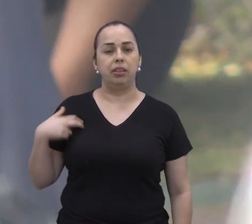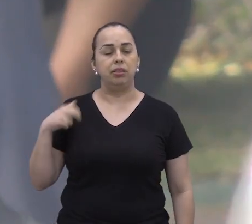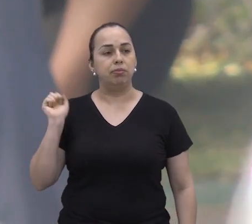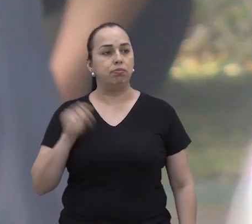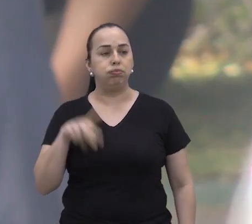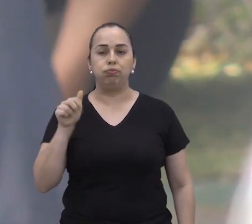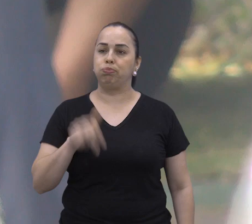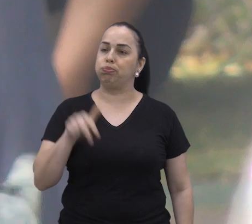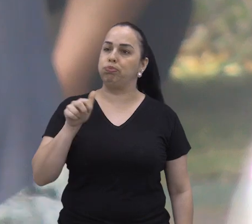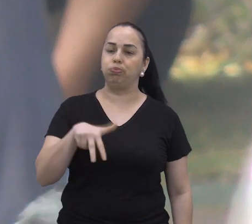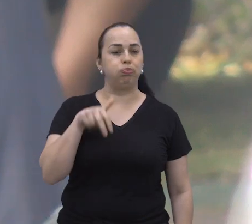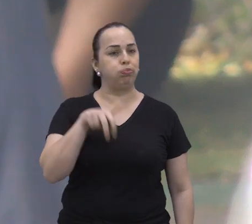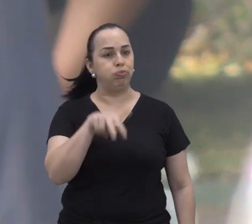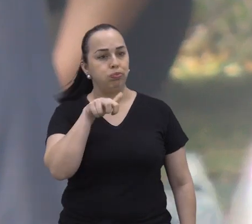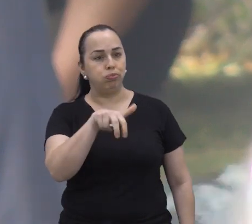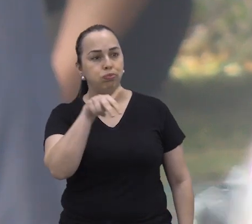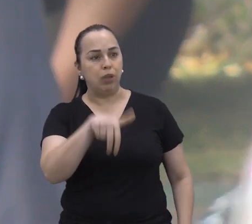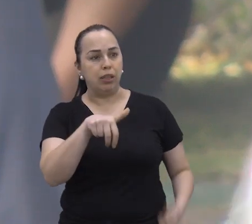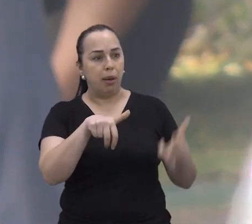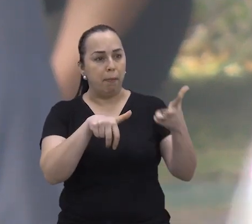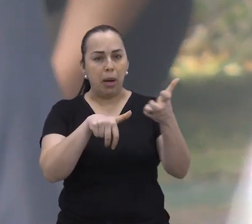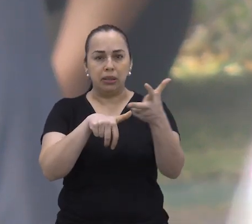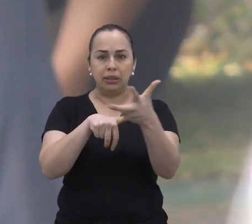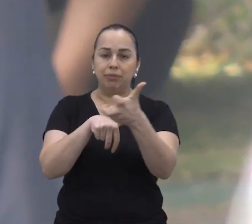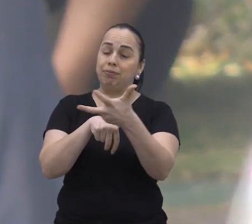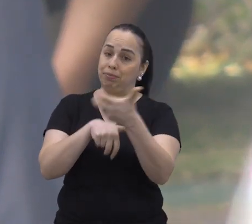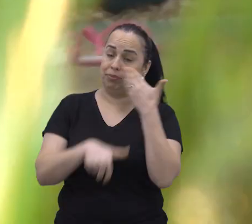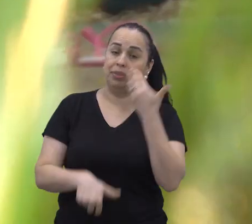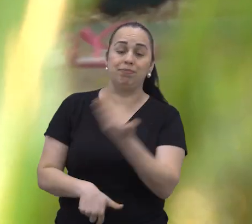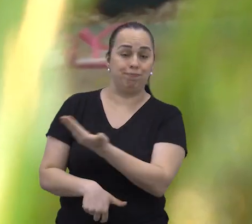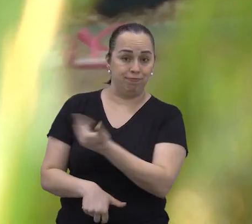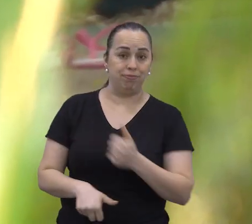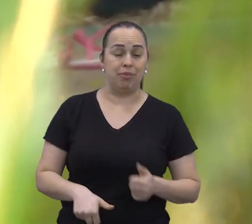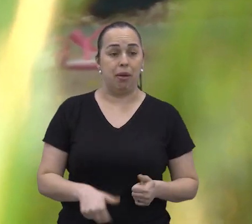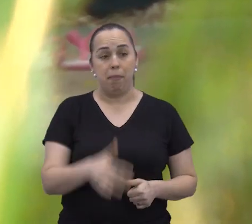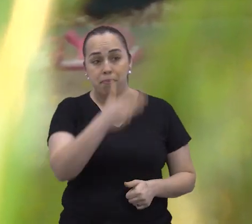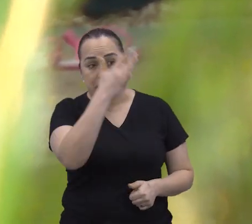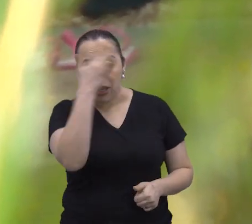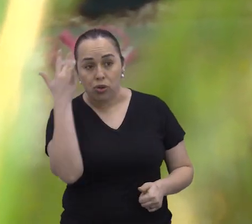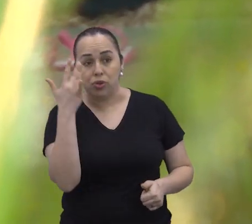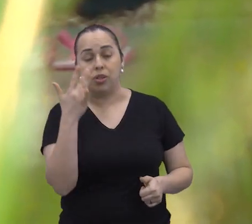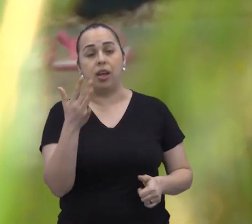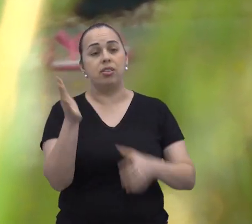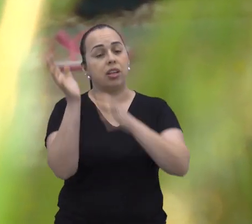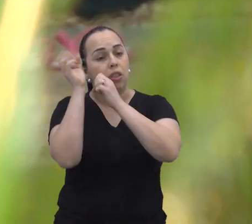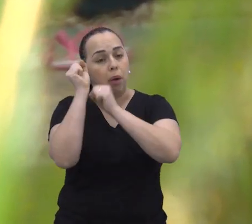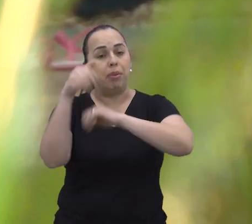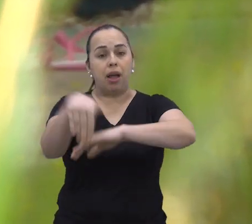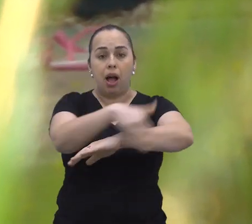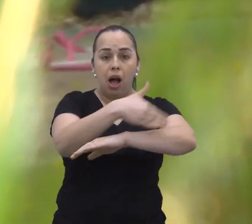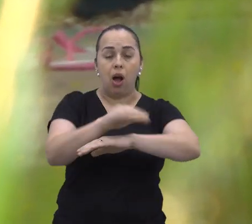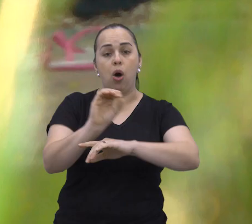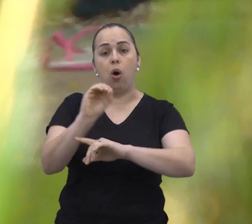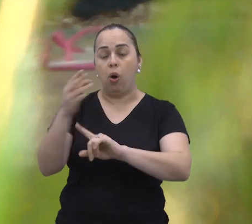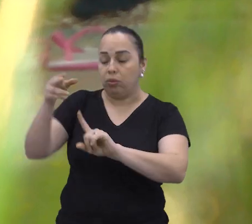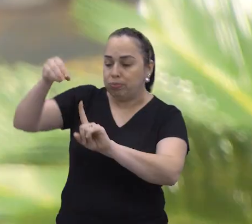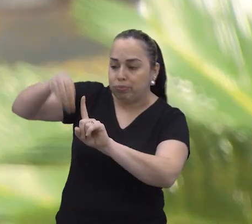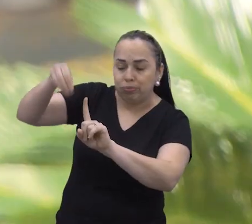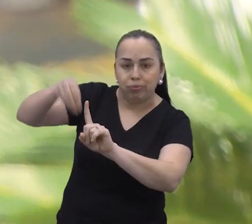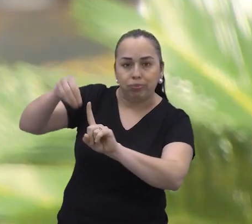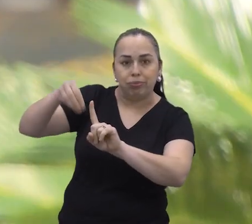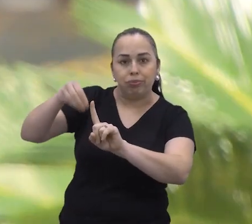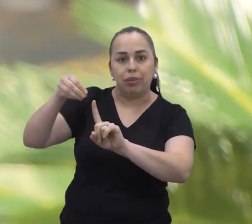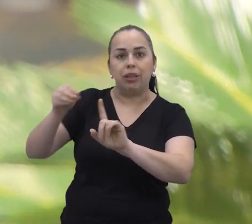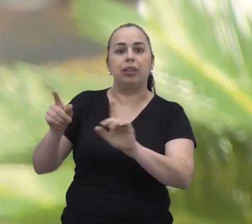Andando pela cidade, é comum ver cenas como estas. Pessoas em situação de rua e vulnerabilidade social